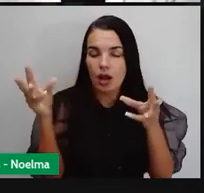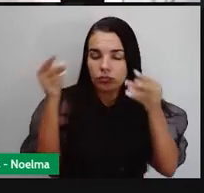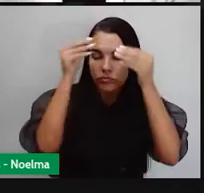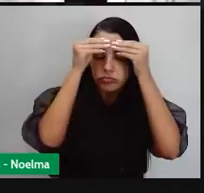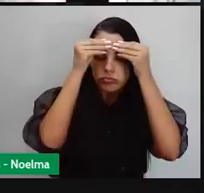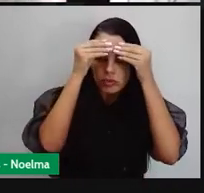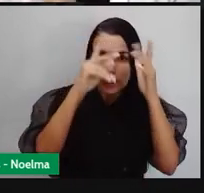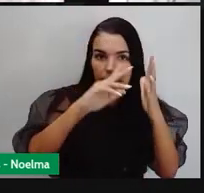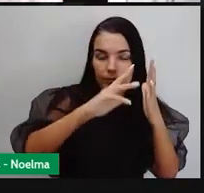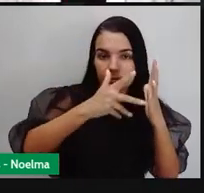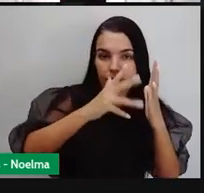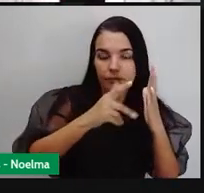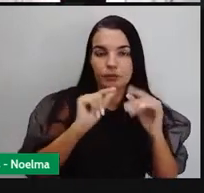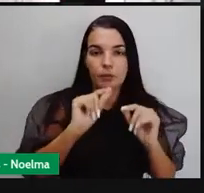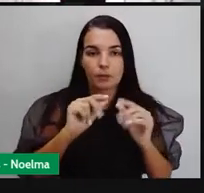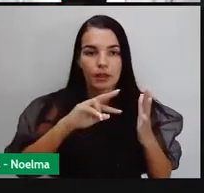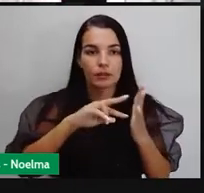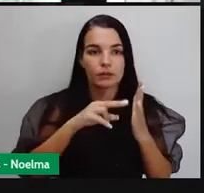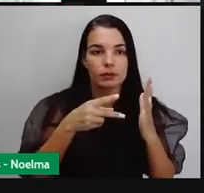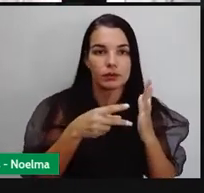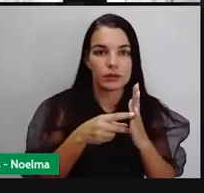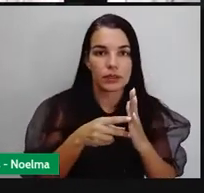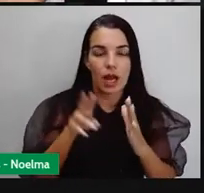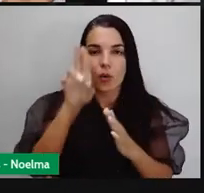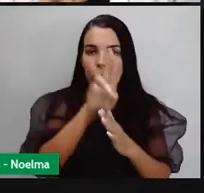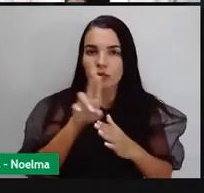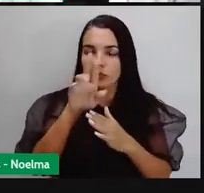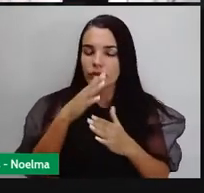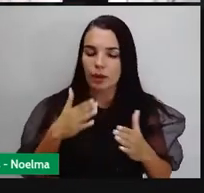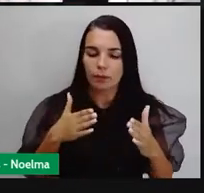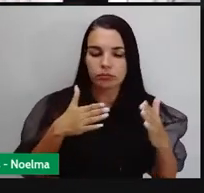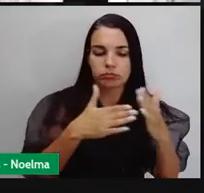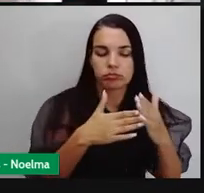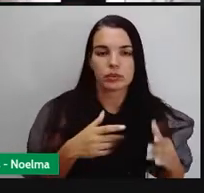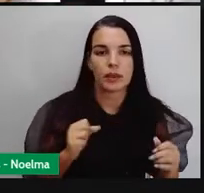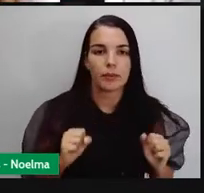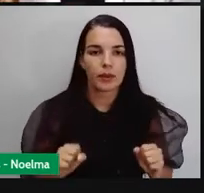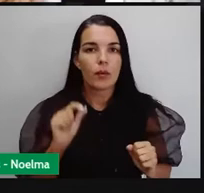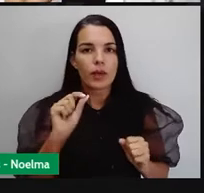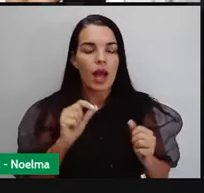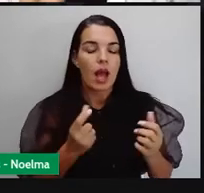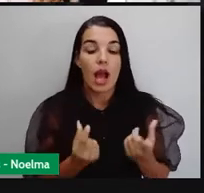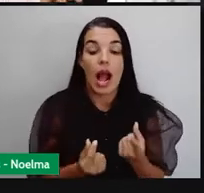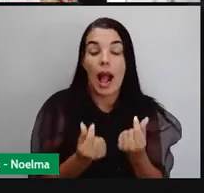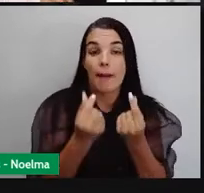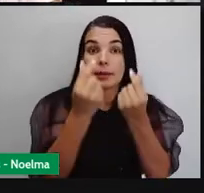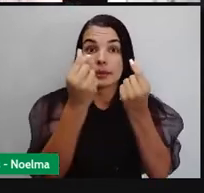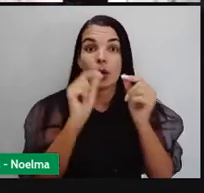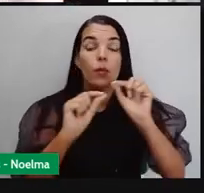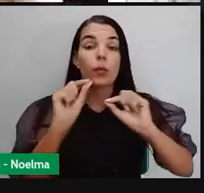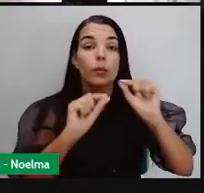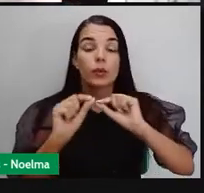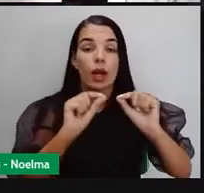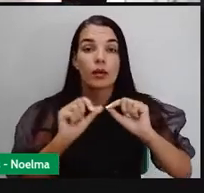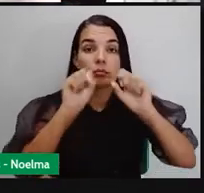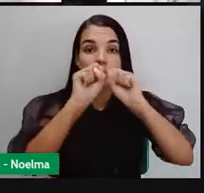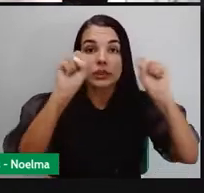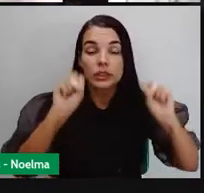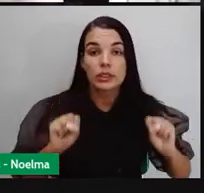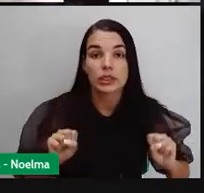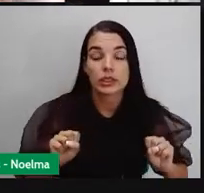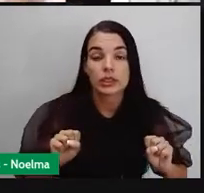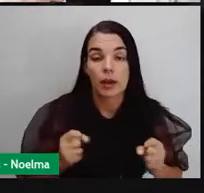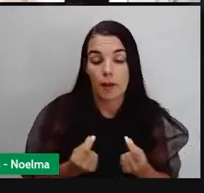até a faculdade ela pode ser útil para vocês. Capitalismo é um sistema econômico no qual